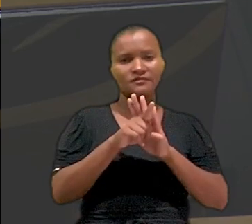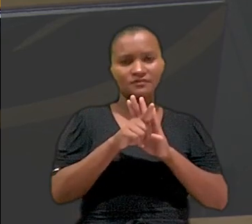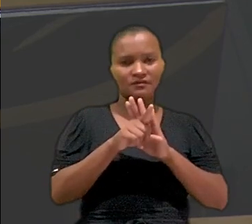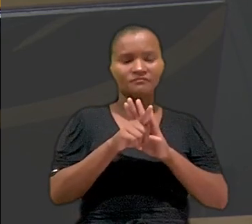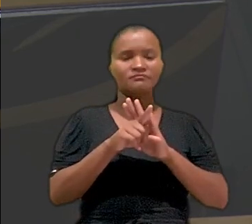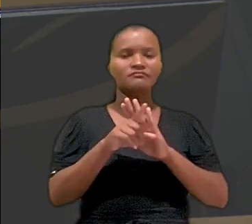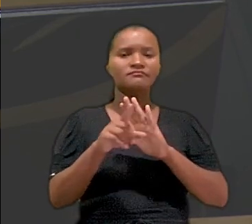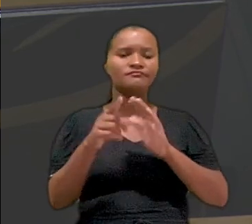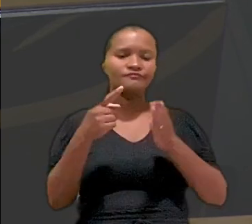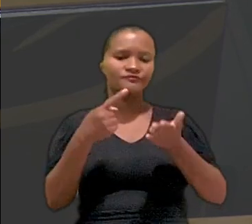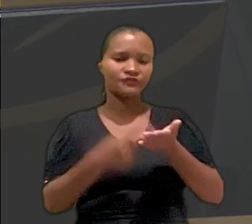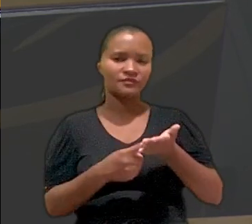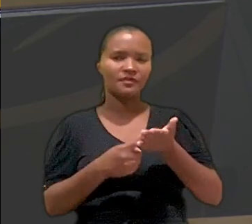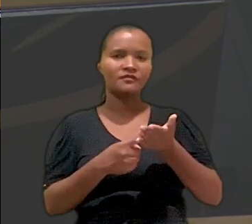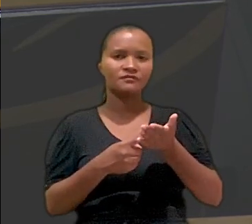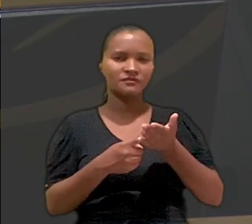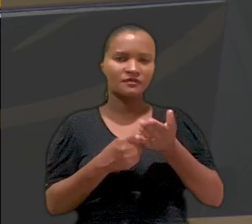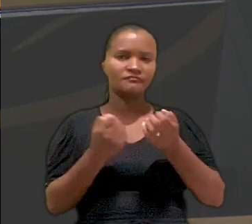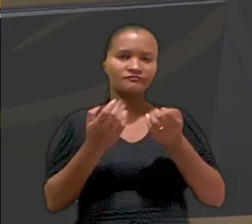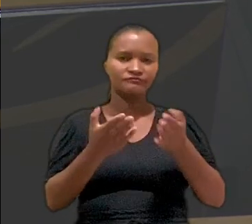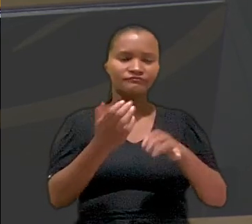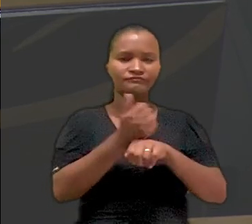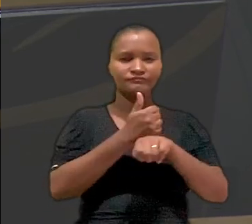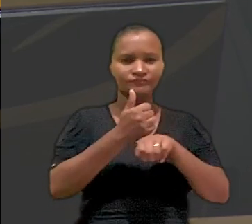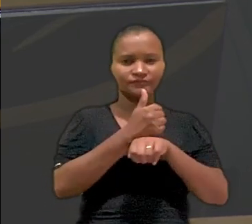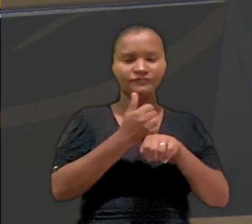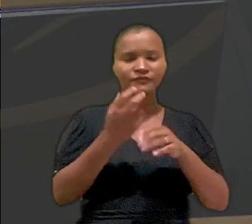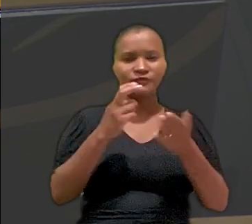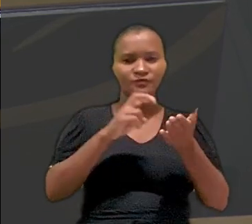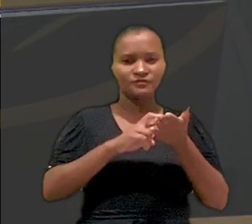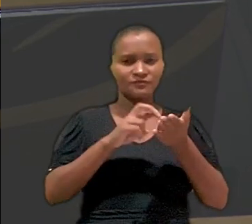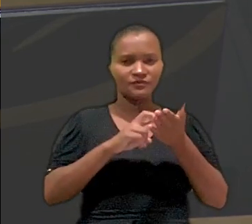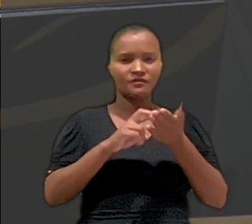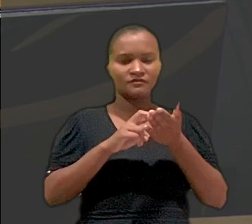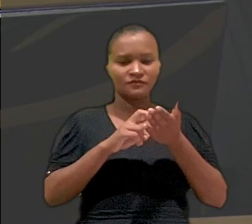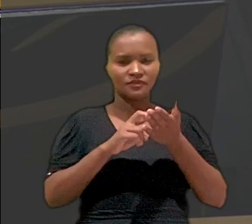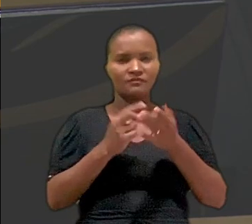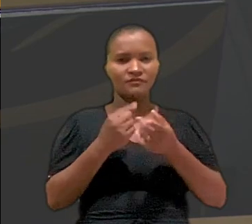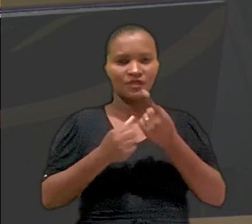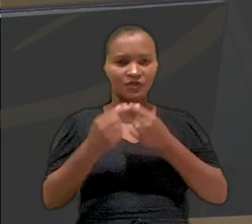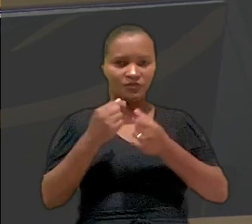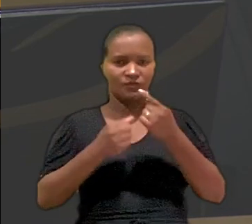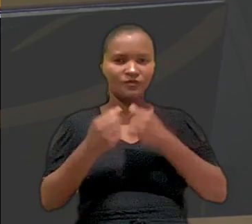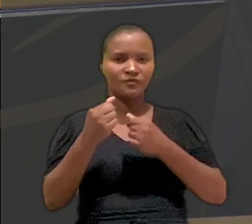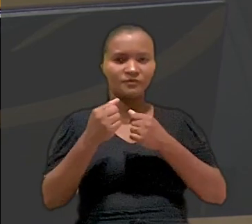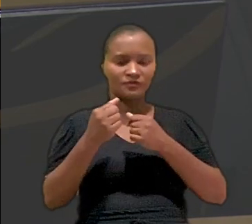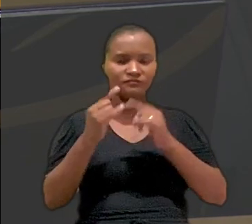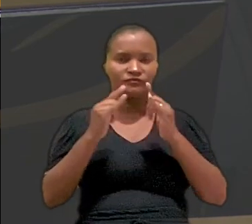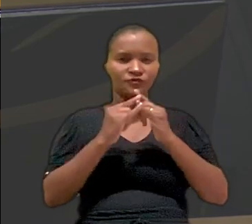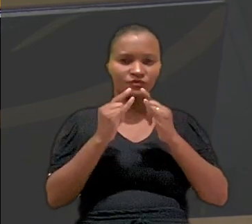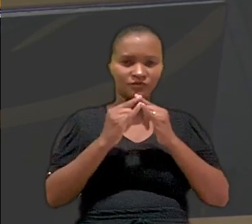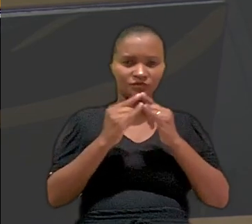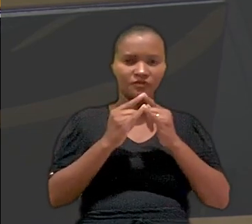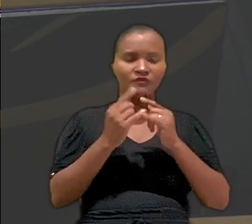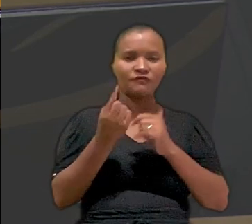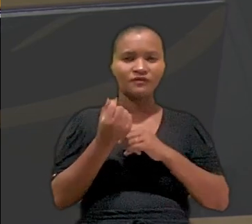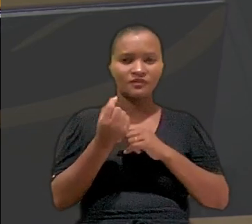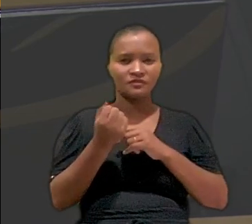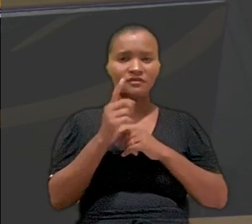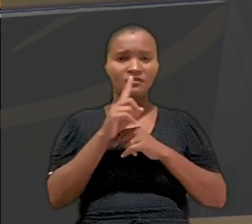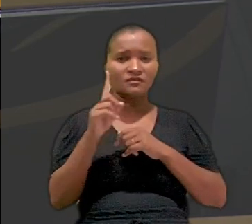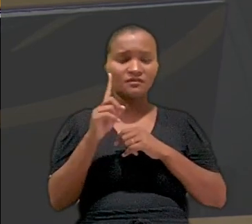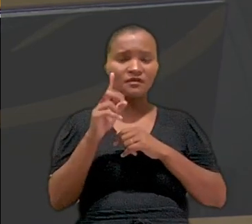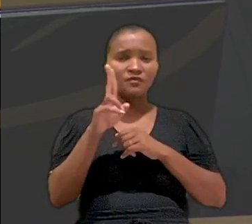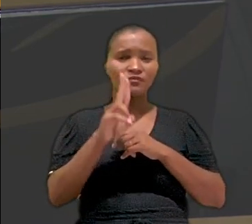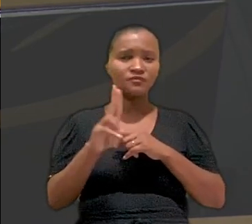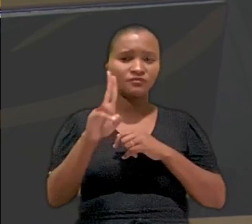coletivos regularmente firmados entre a categoria profissional dos bancários e a categoria econômica, que filiado à instituição financeira em